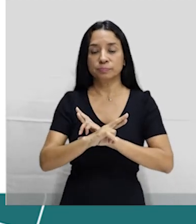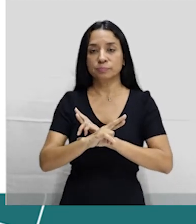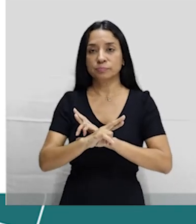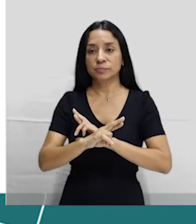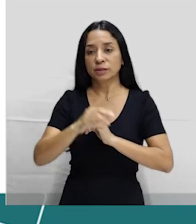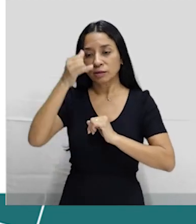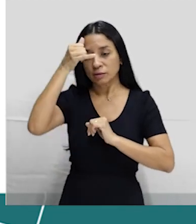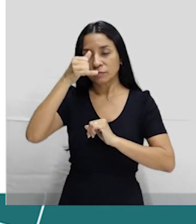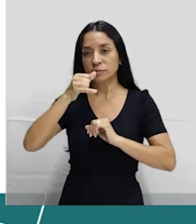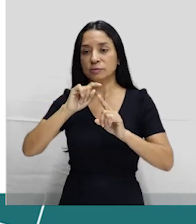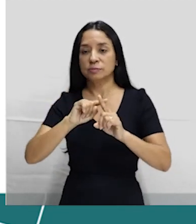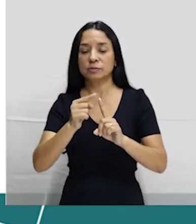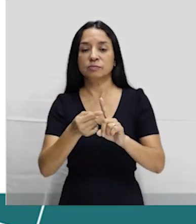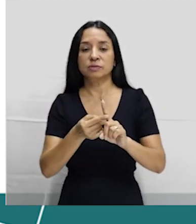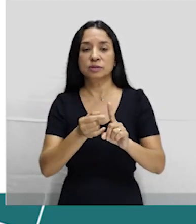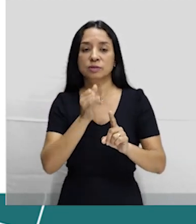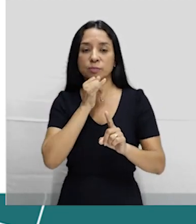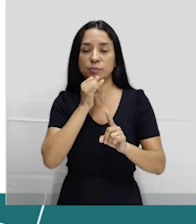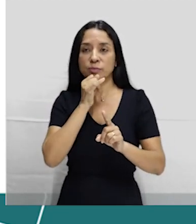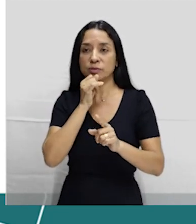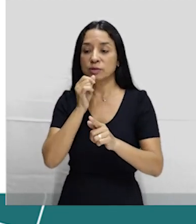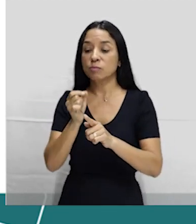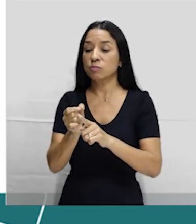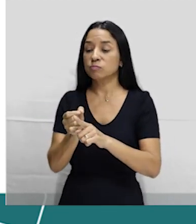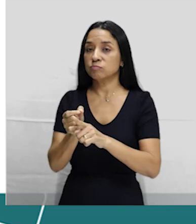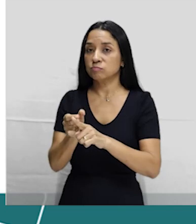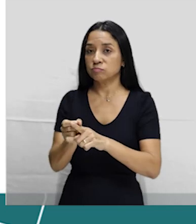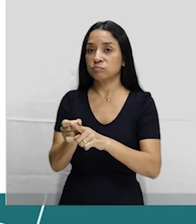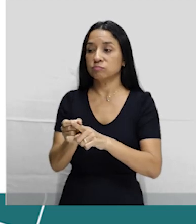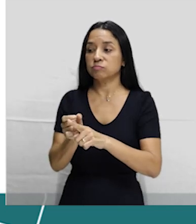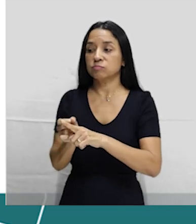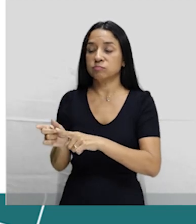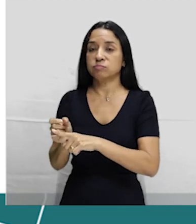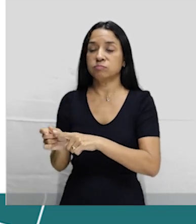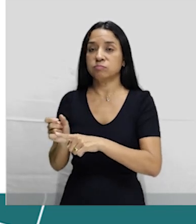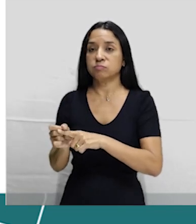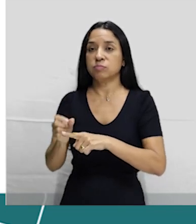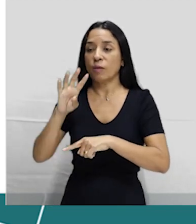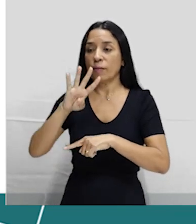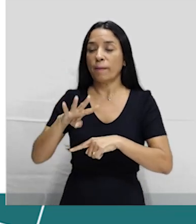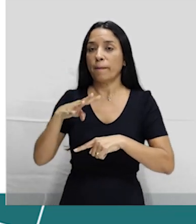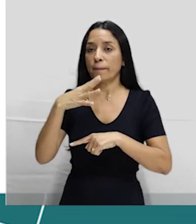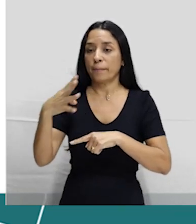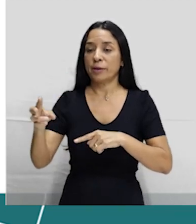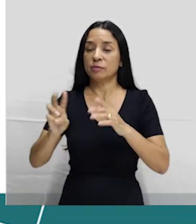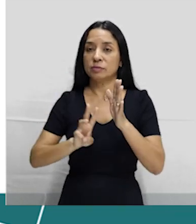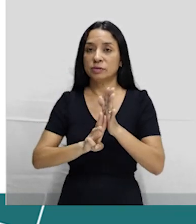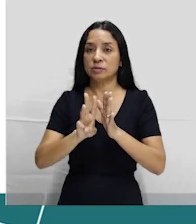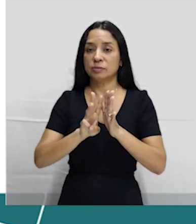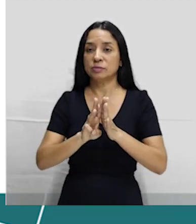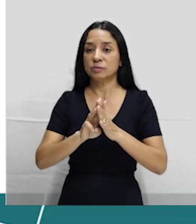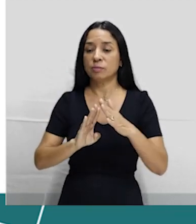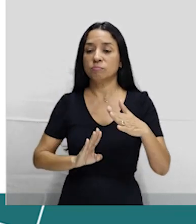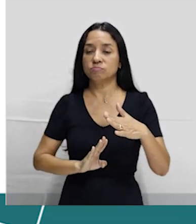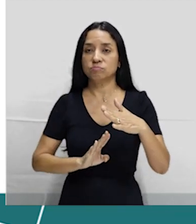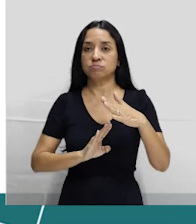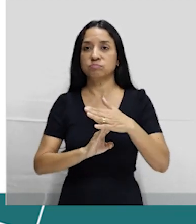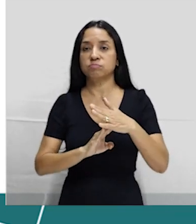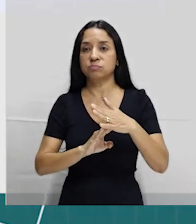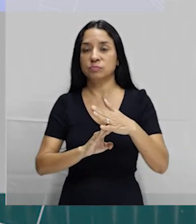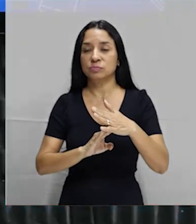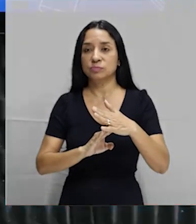contracepção, como por exemplo, o coito interrompido, método da tabelinha, barreiras mecânicas,